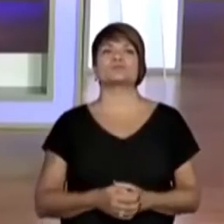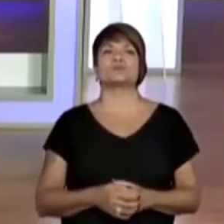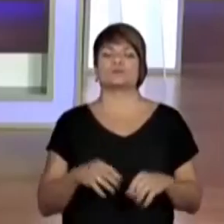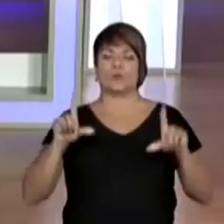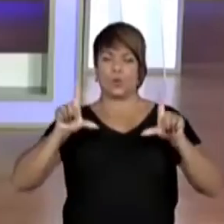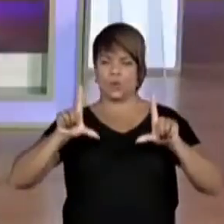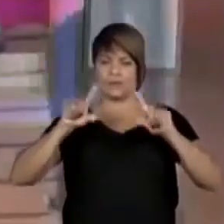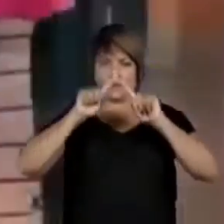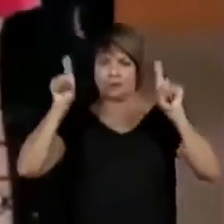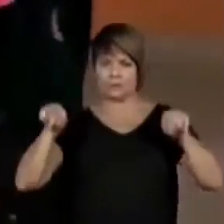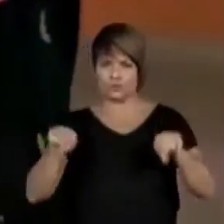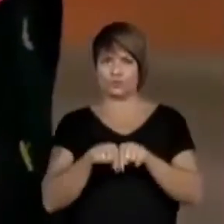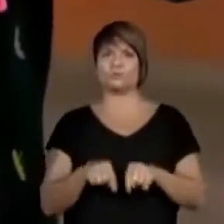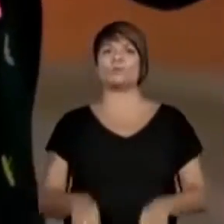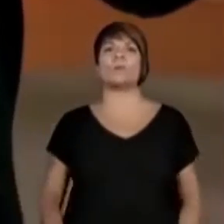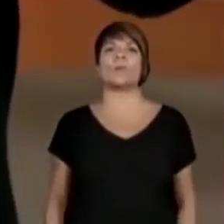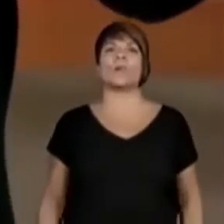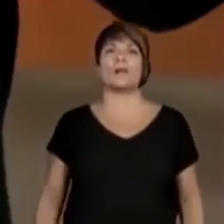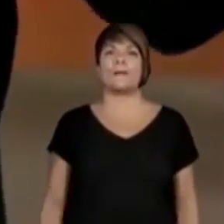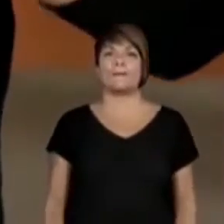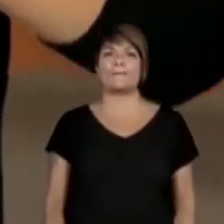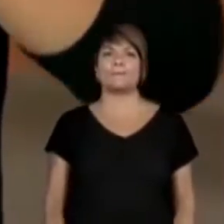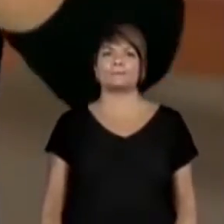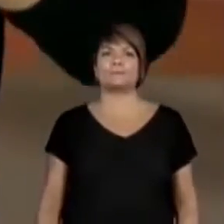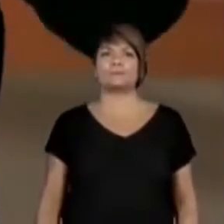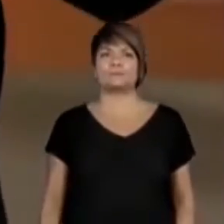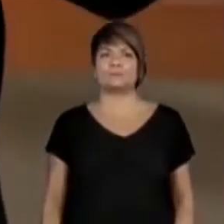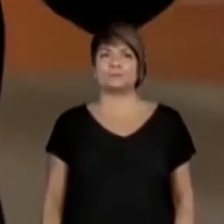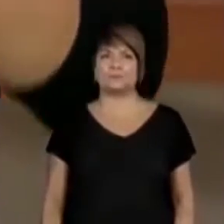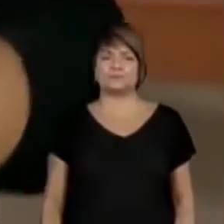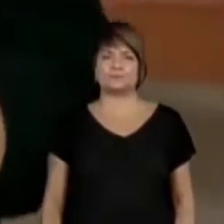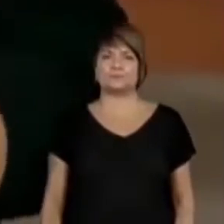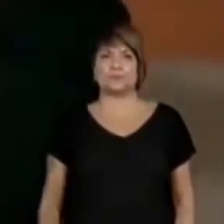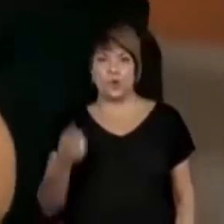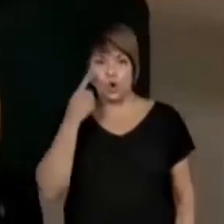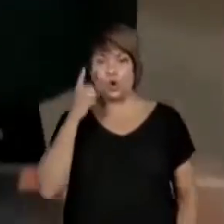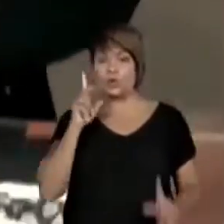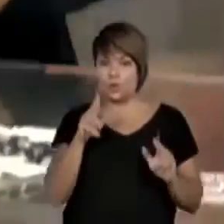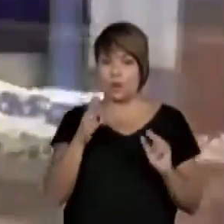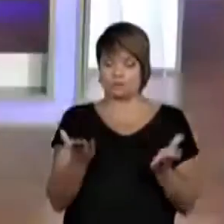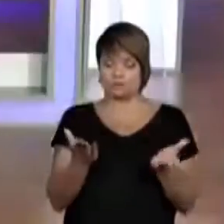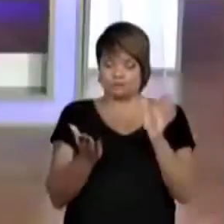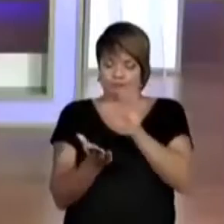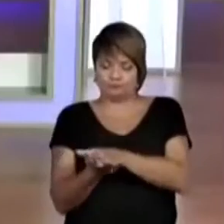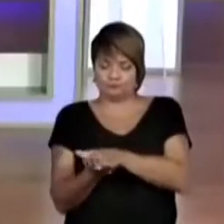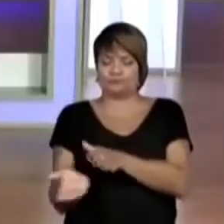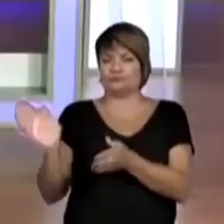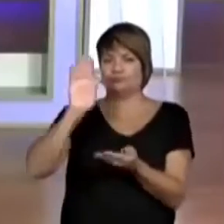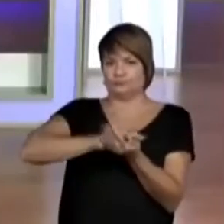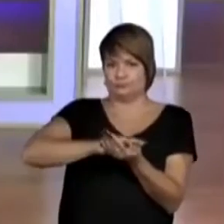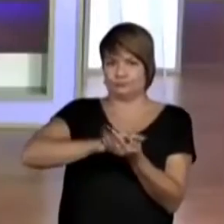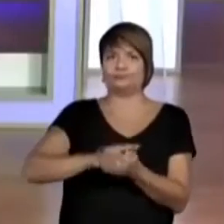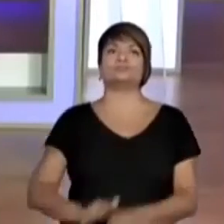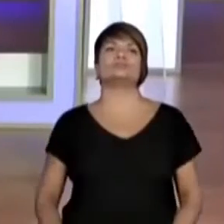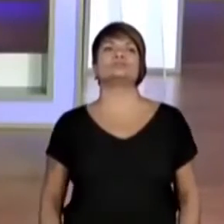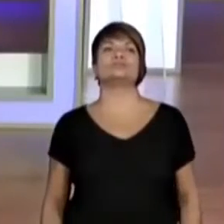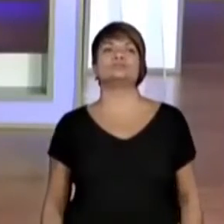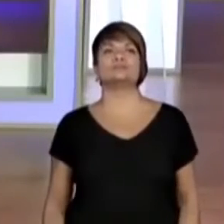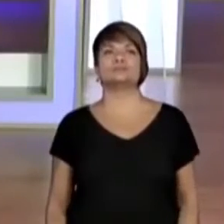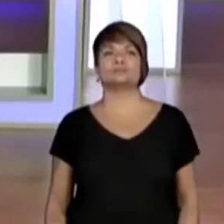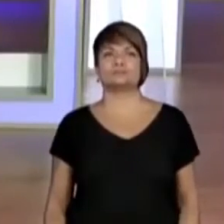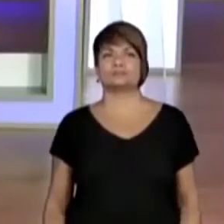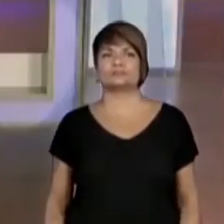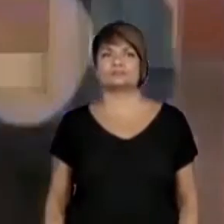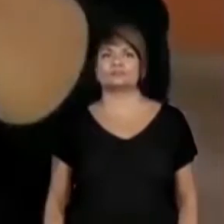quadradinho. Olha só. Dobra no meio. Dobra no meio. Dobra no meio de novo. Faz duas dobras.